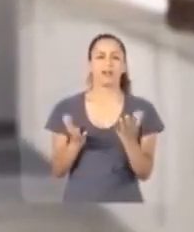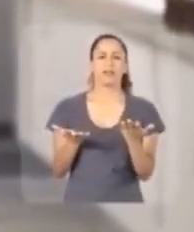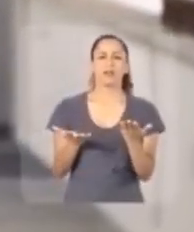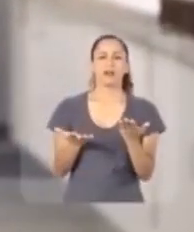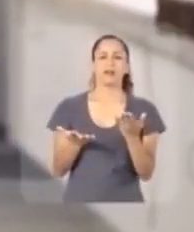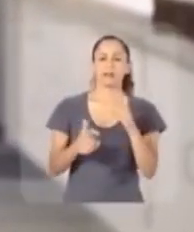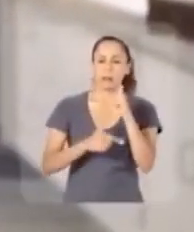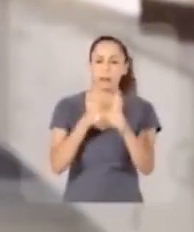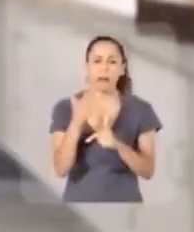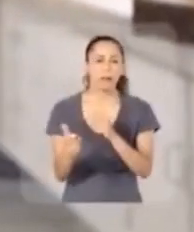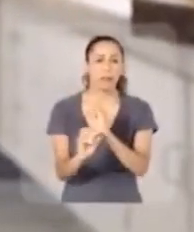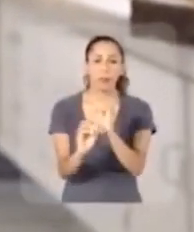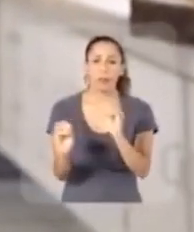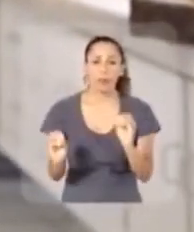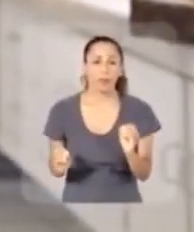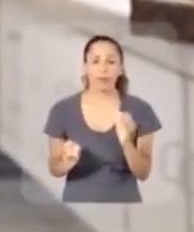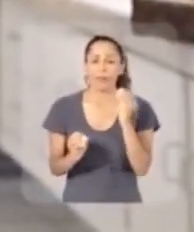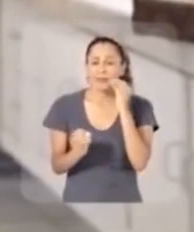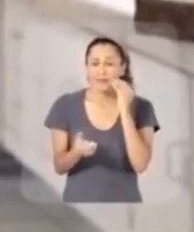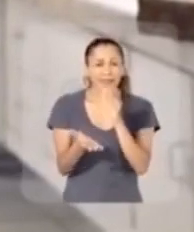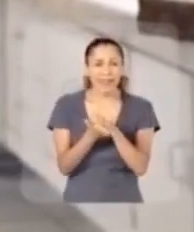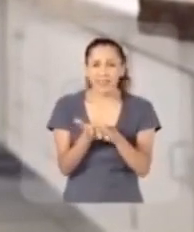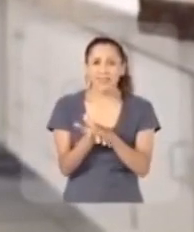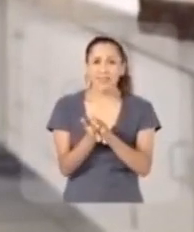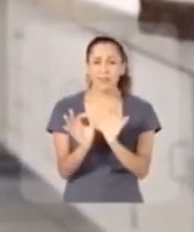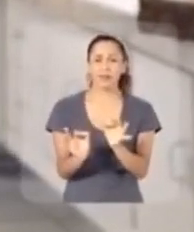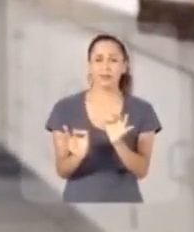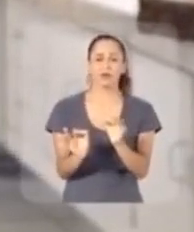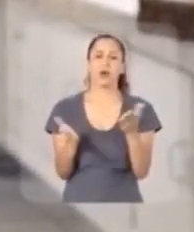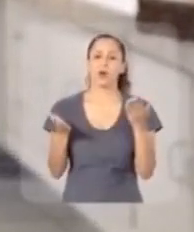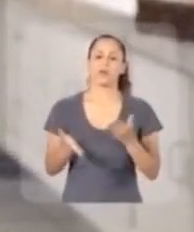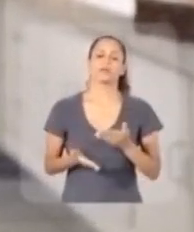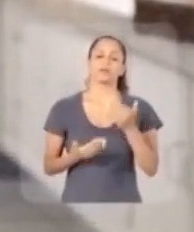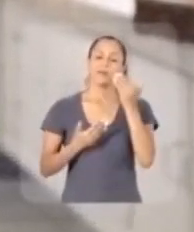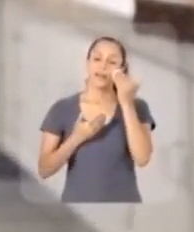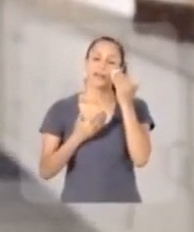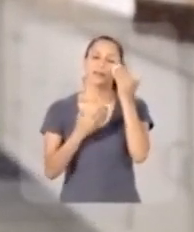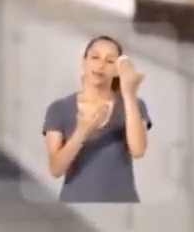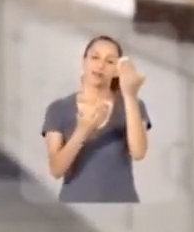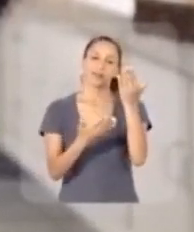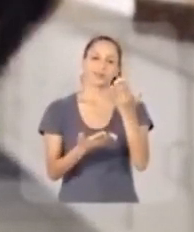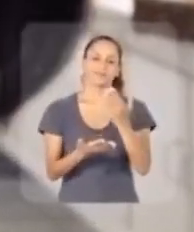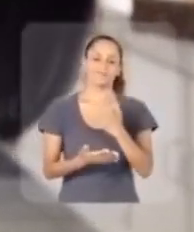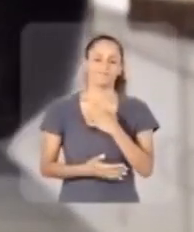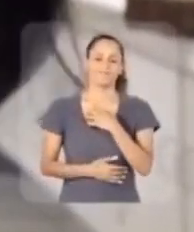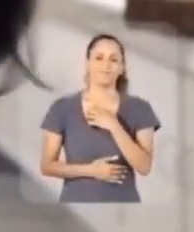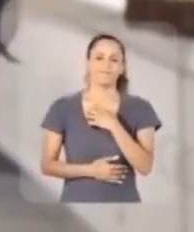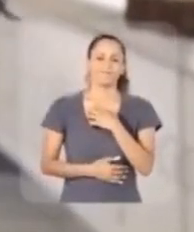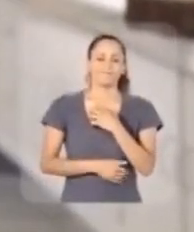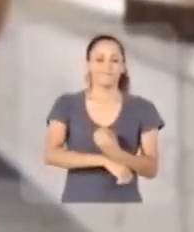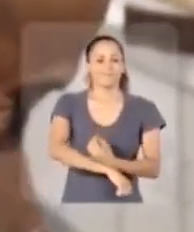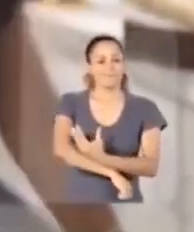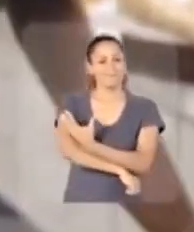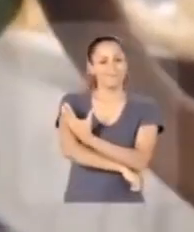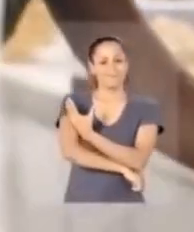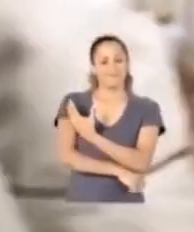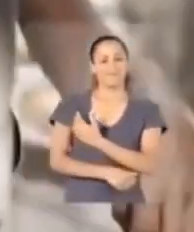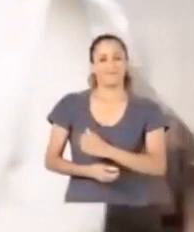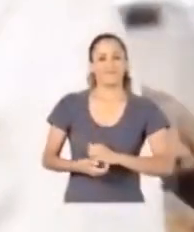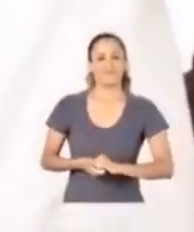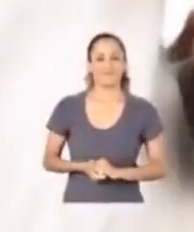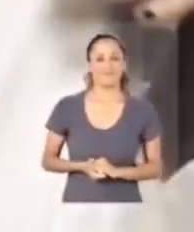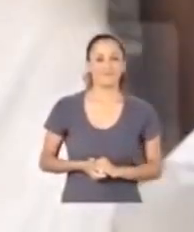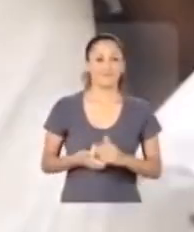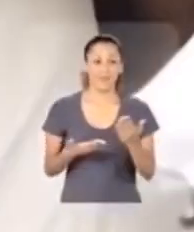que não tinha oportunidade alguma. Hoje eu quero agradecer... Oi,